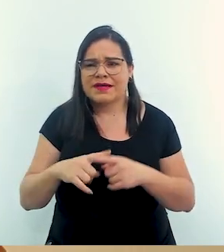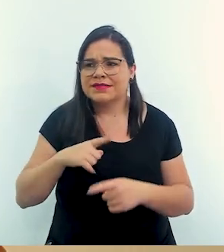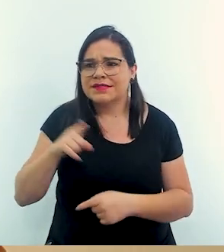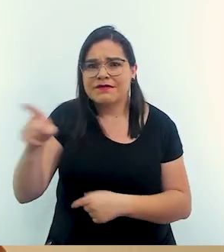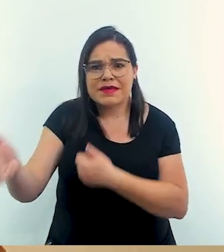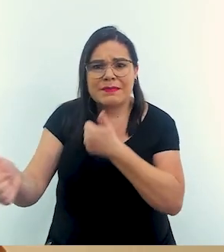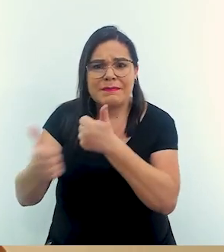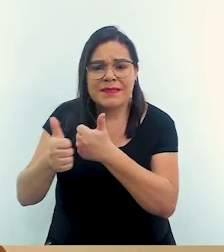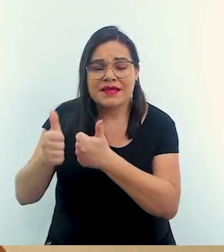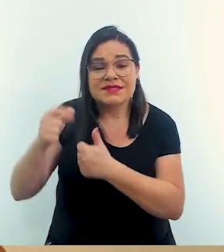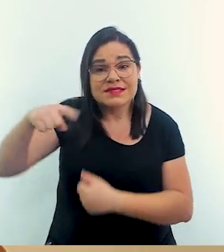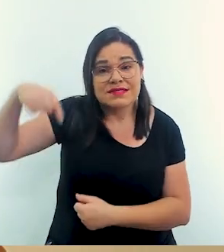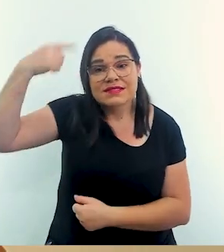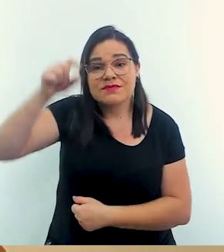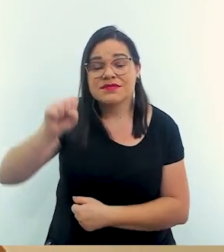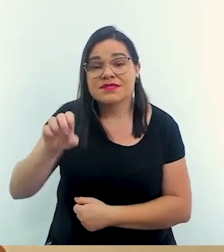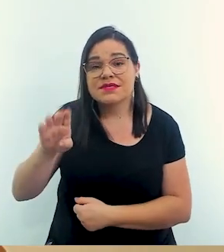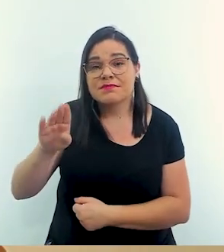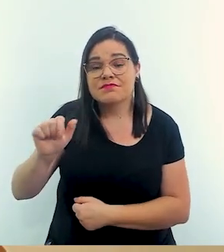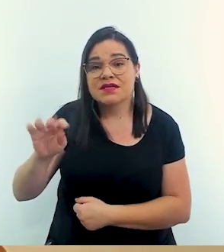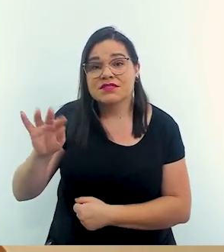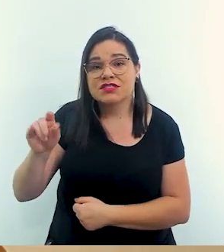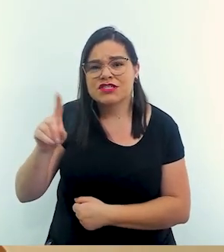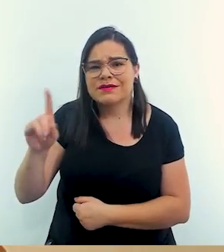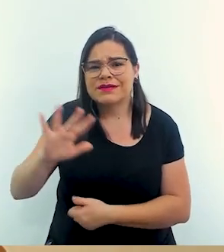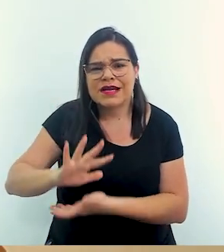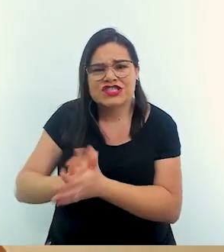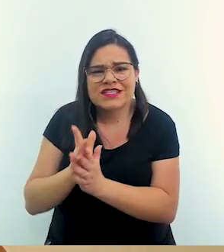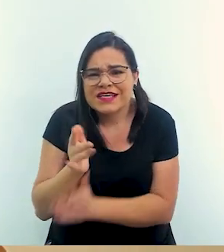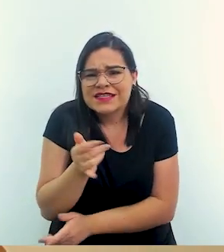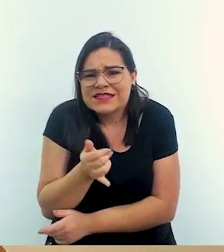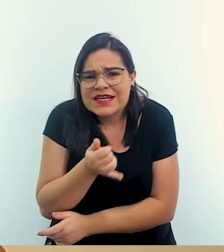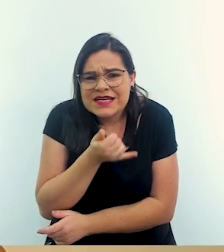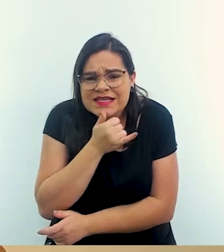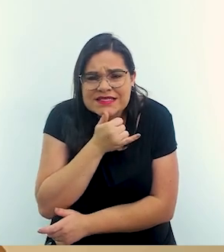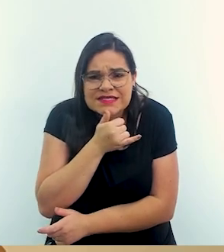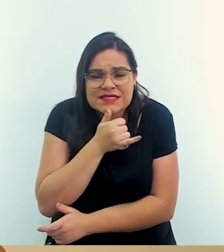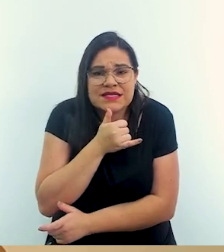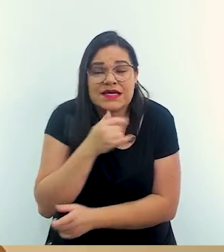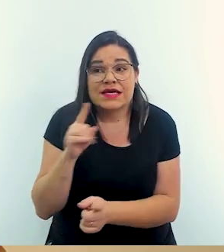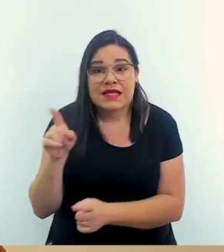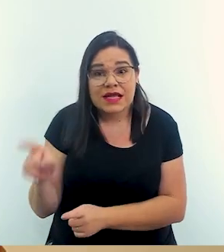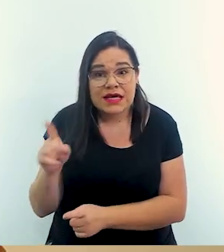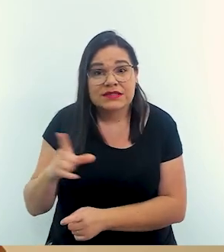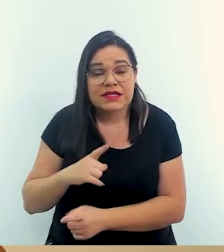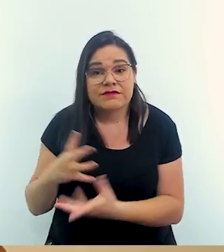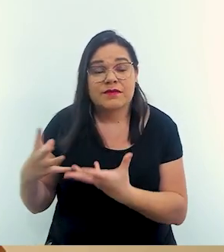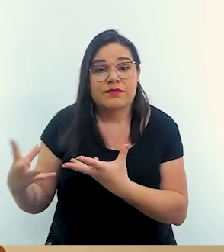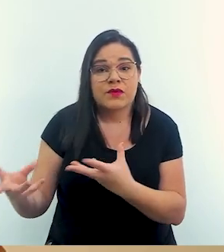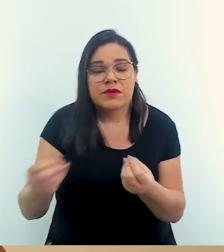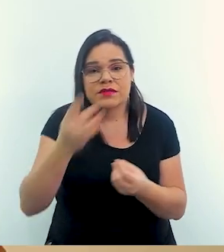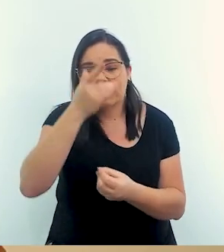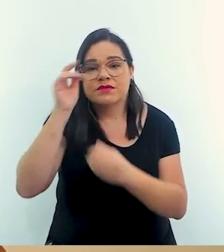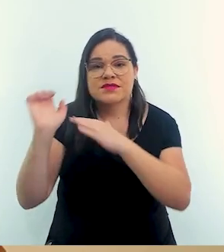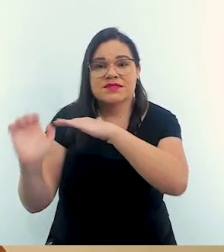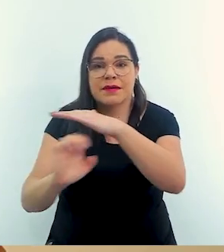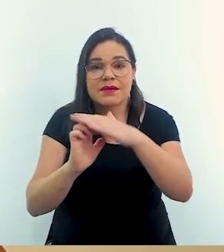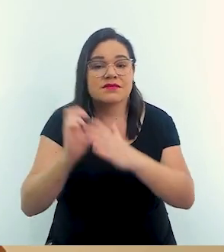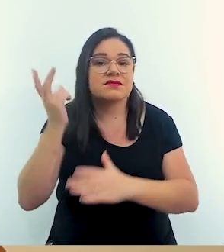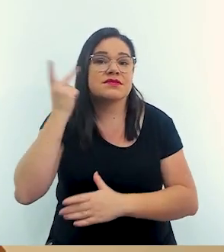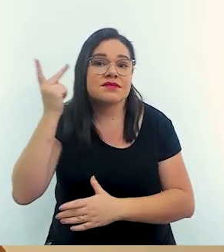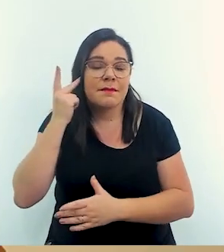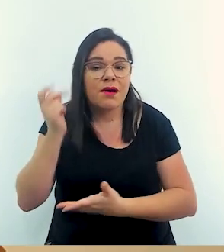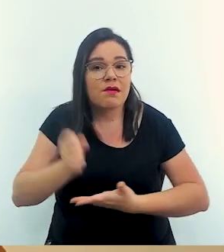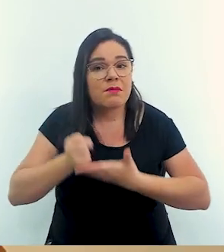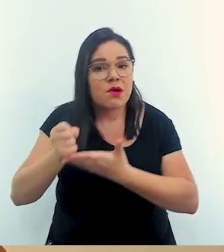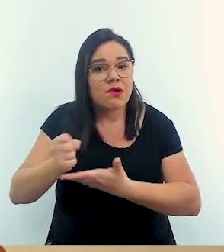teve São Sebastião que foi uma tragédia terrível o ano passado onde a gente teve e lá foi muito importante porque a gente teve importantes atores do empresariado